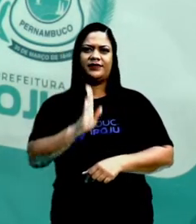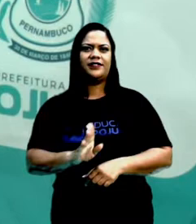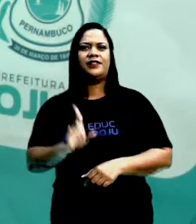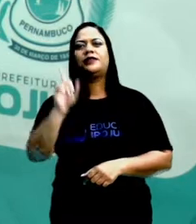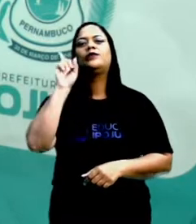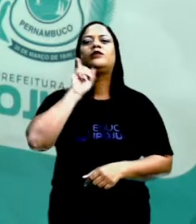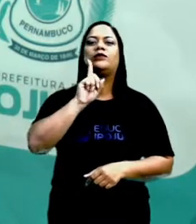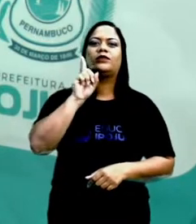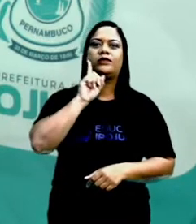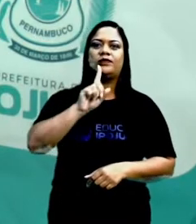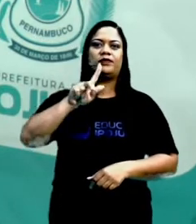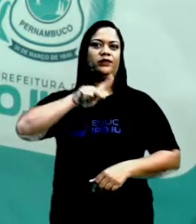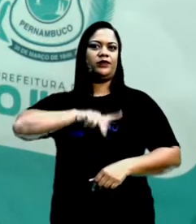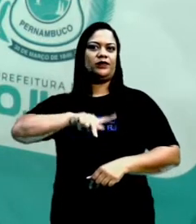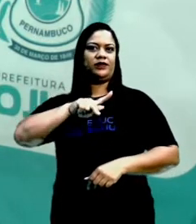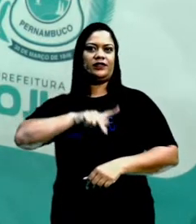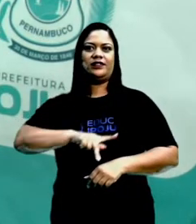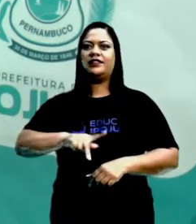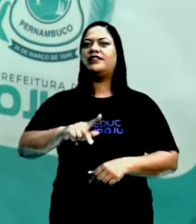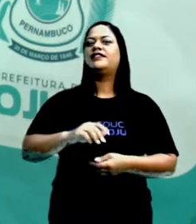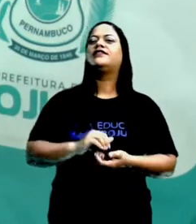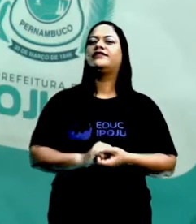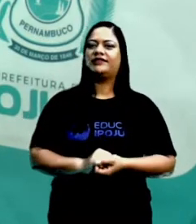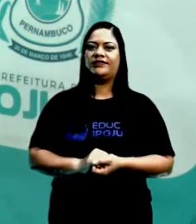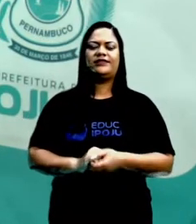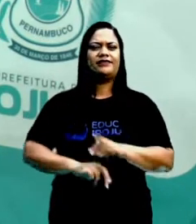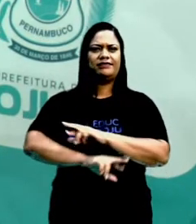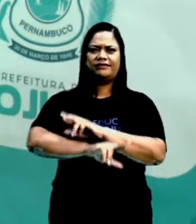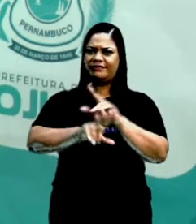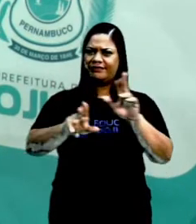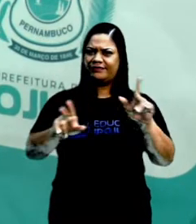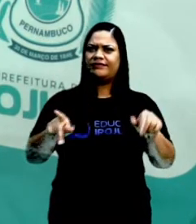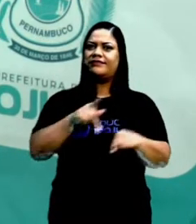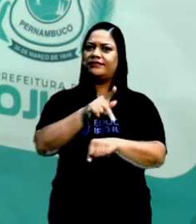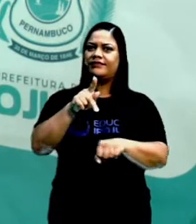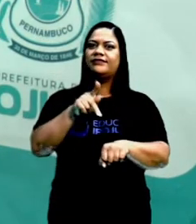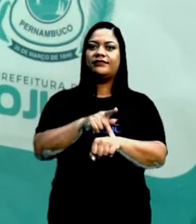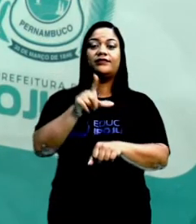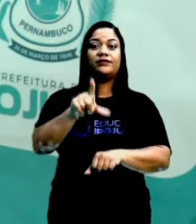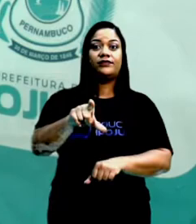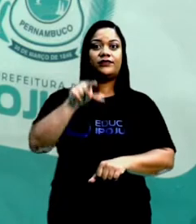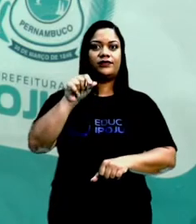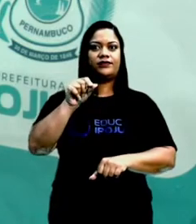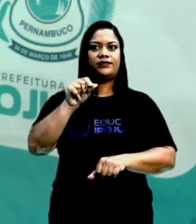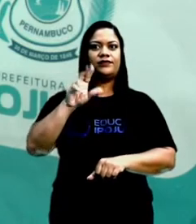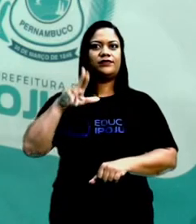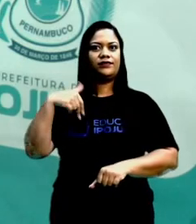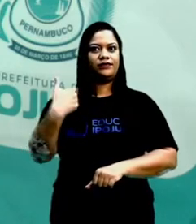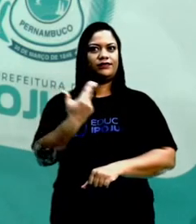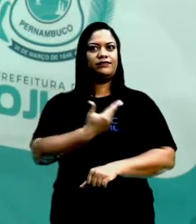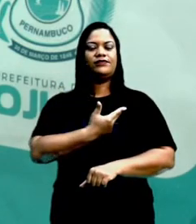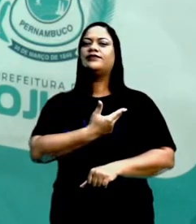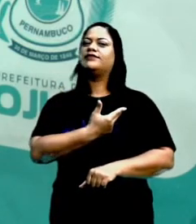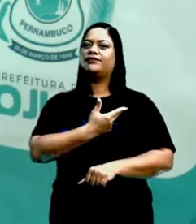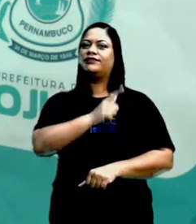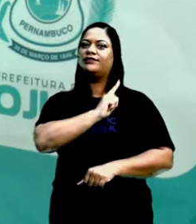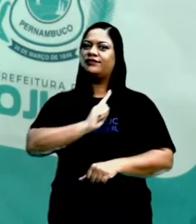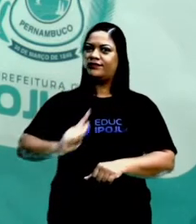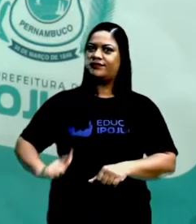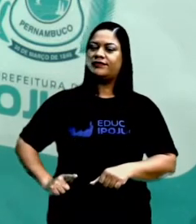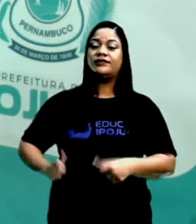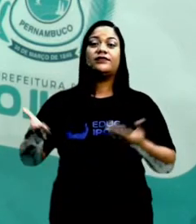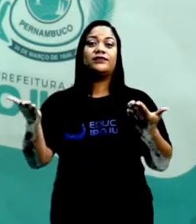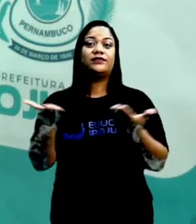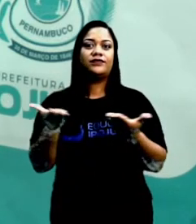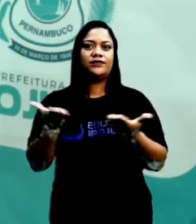Estados Unidos, Portugal, França. Nós elegermos os nossos representantes. Então, por isso, nós vamos